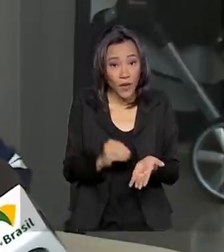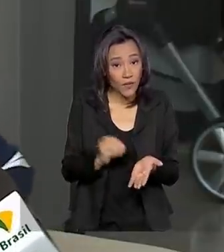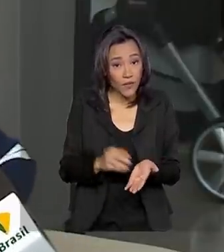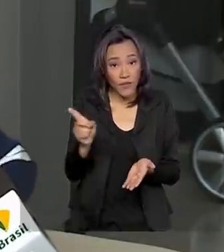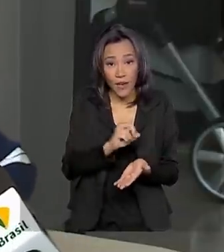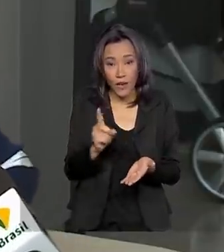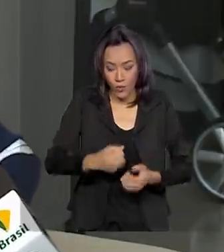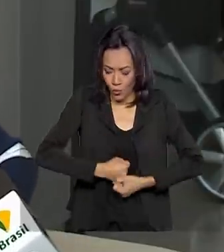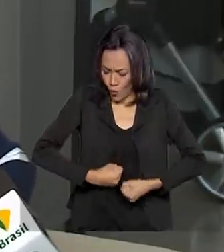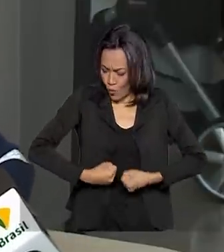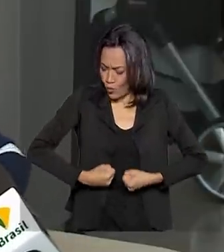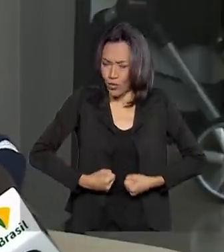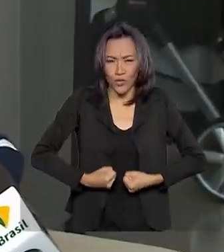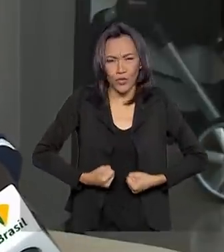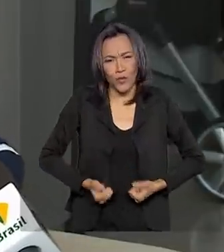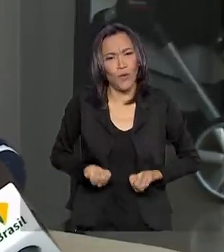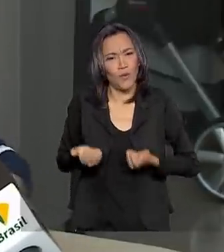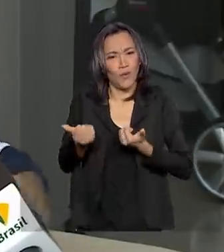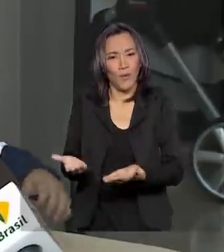porque eu estou muito gordinho.